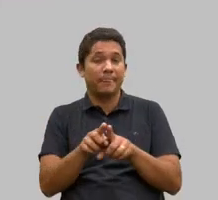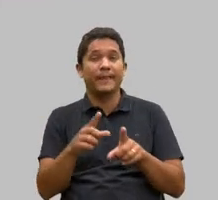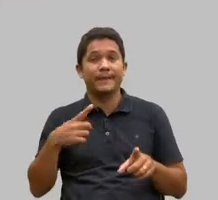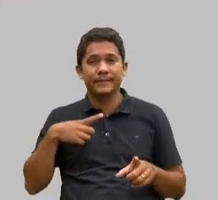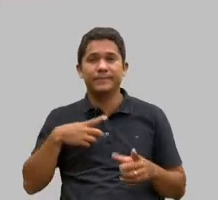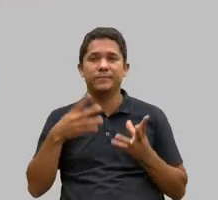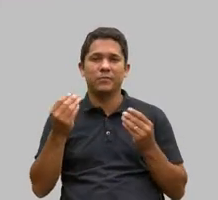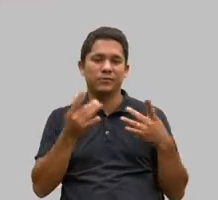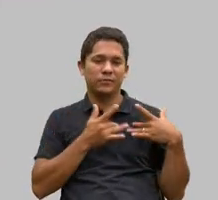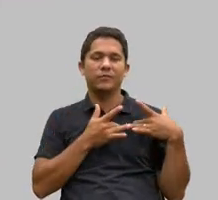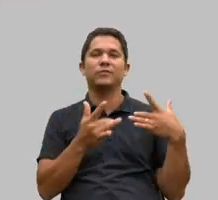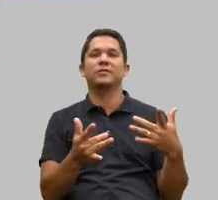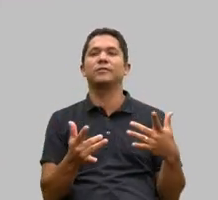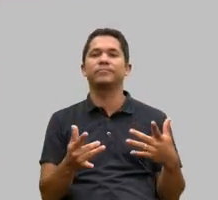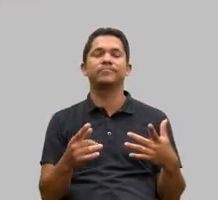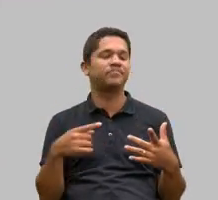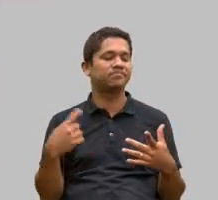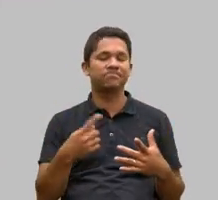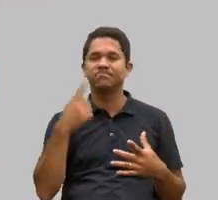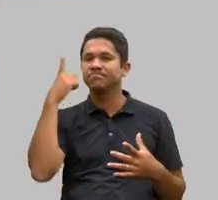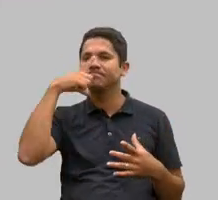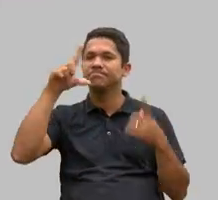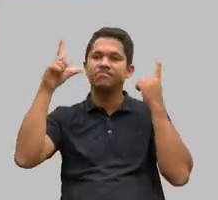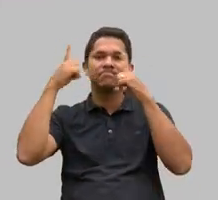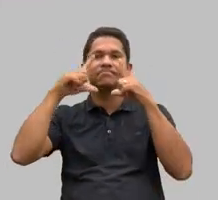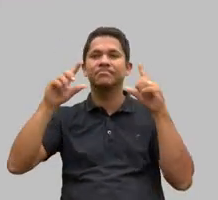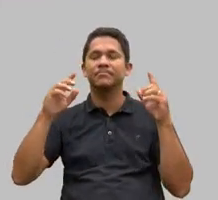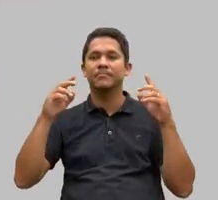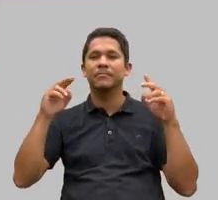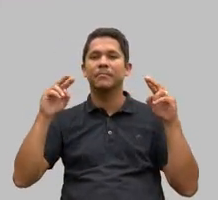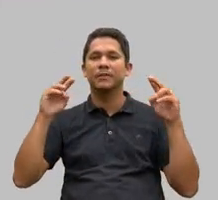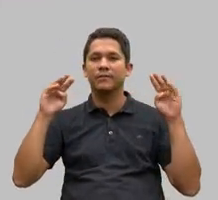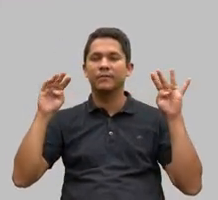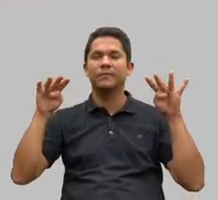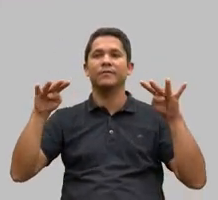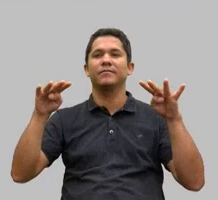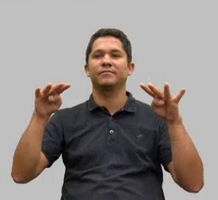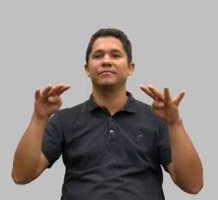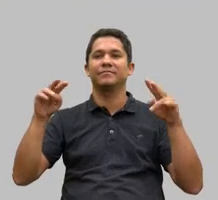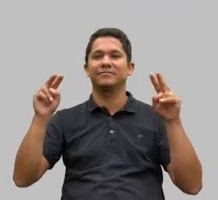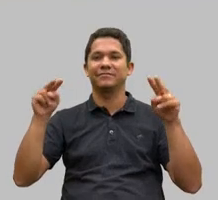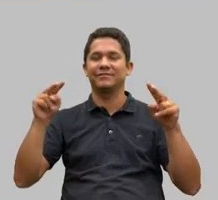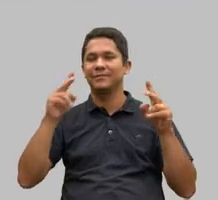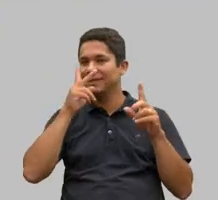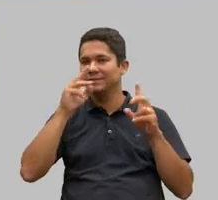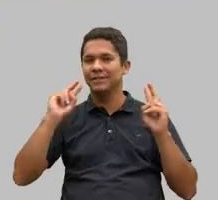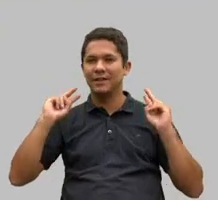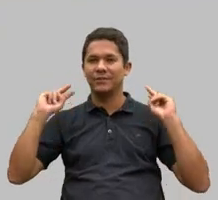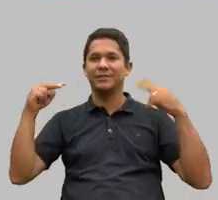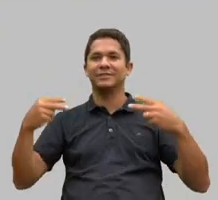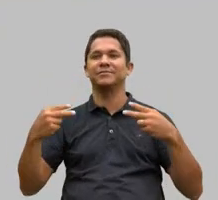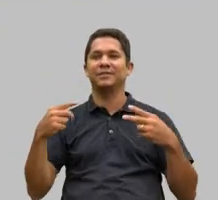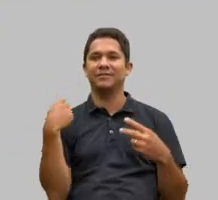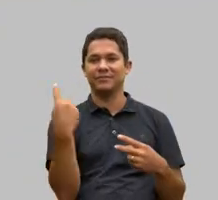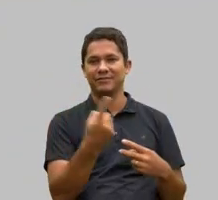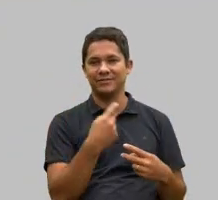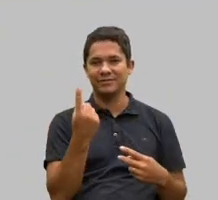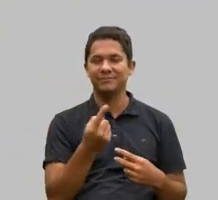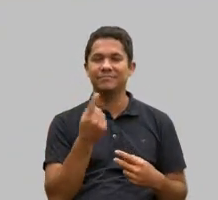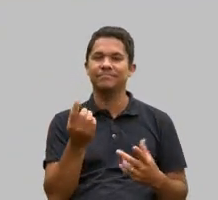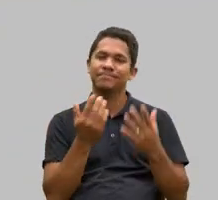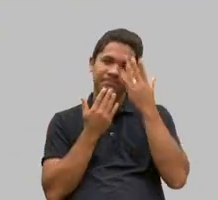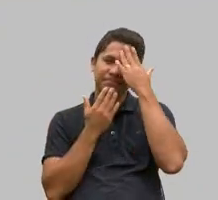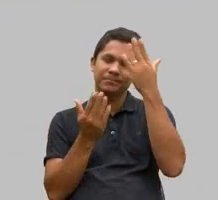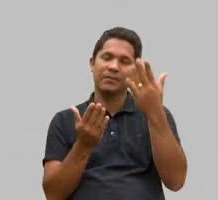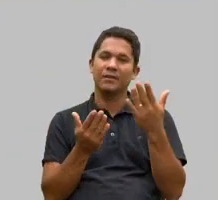temos a ganhar com essa visibilidade e com essa discussão. Agradeço a atenção, o